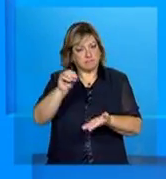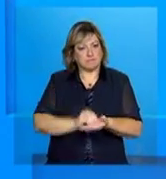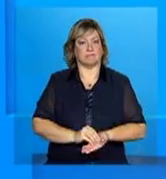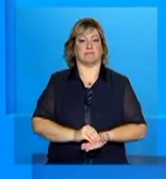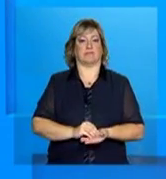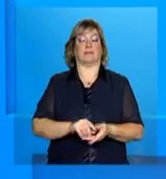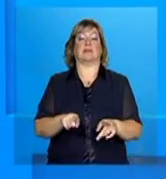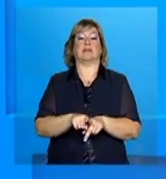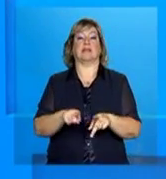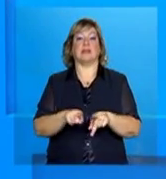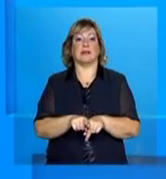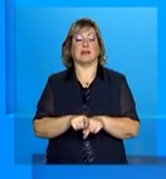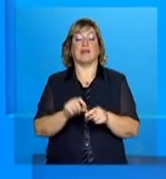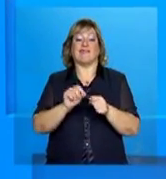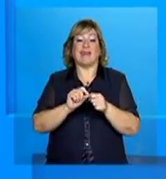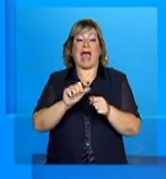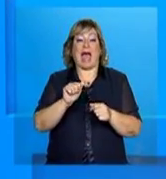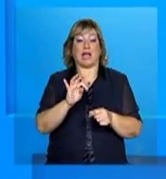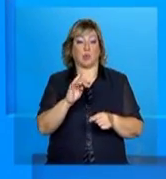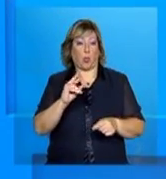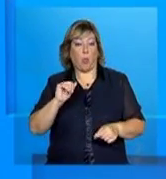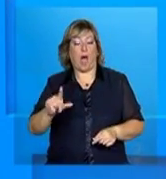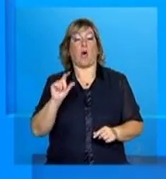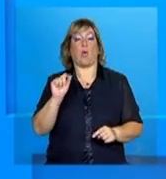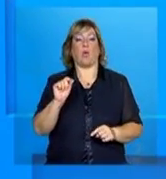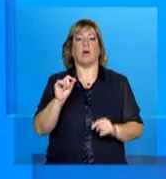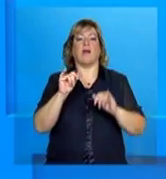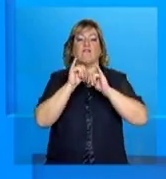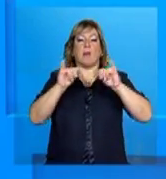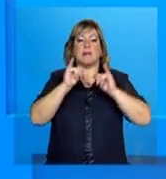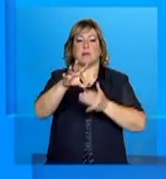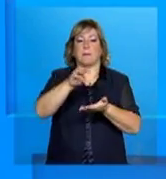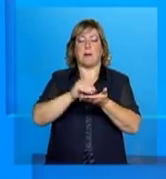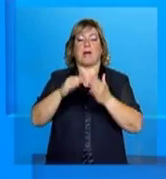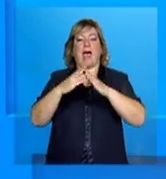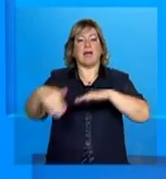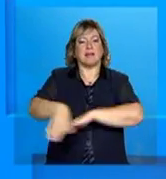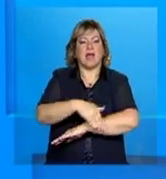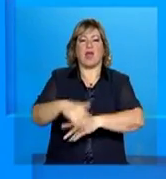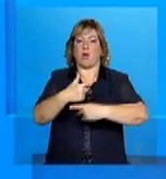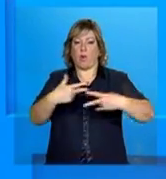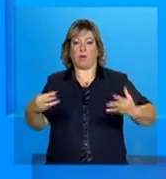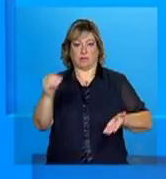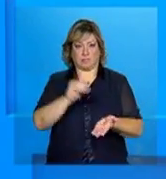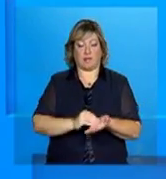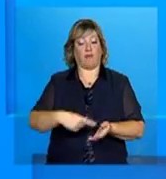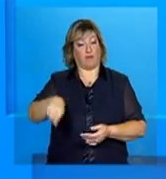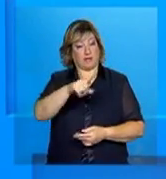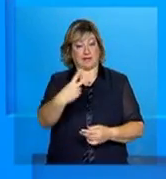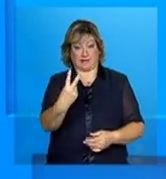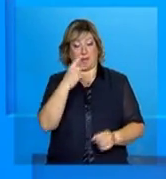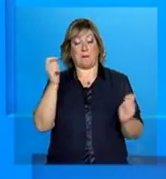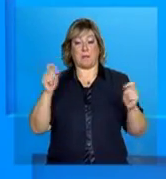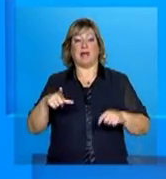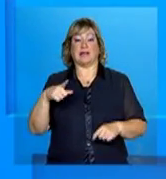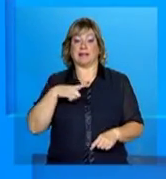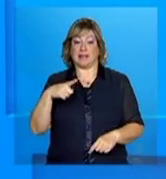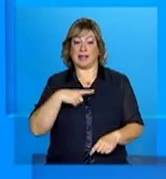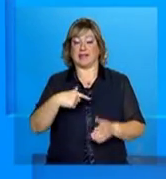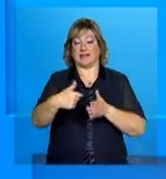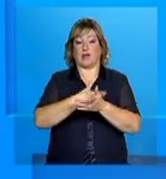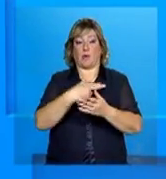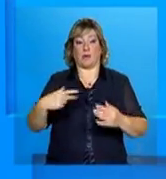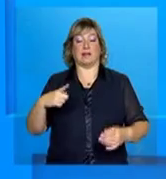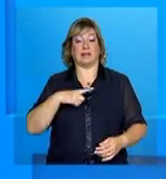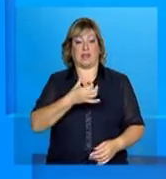claro, atualizar os dados das famílias já cadastradas. E você que nos assiste, pode participar pelos telefones 0